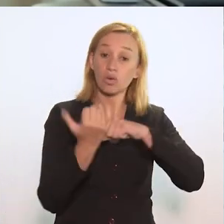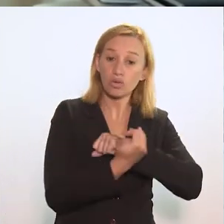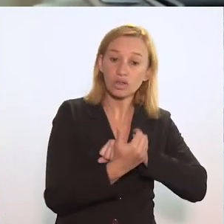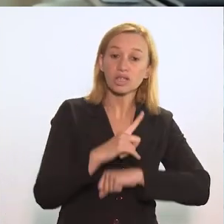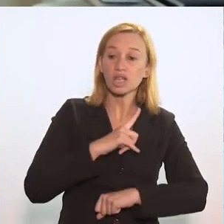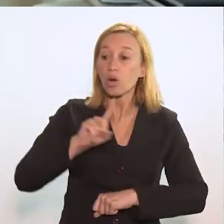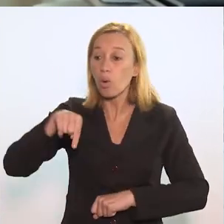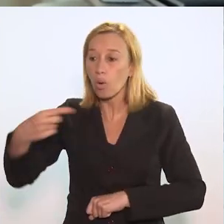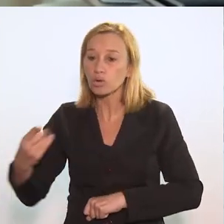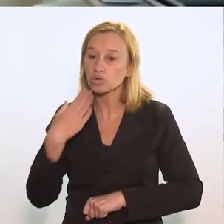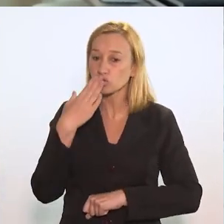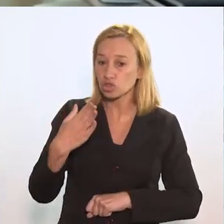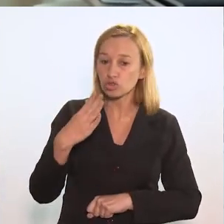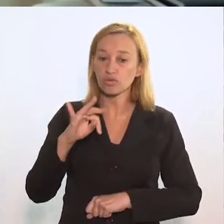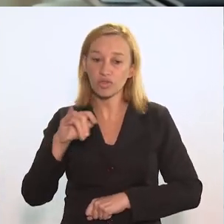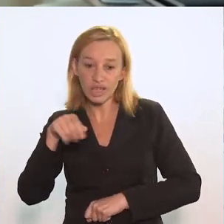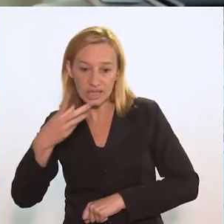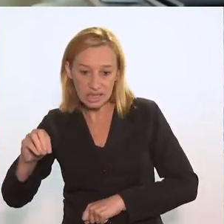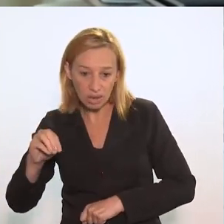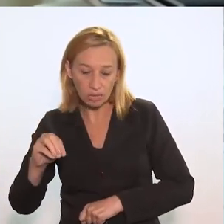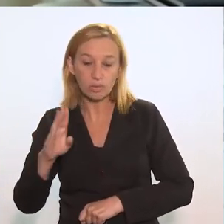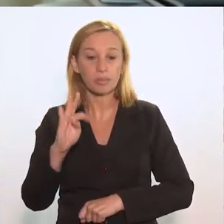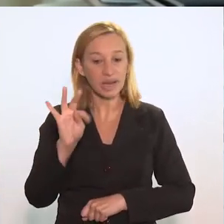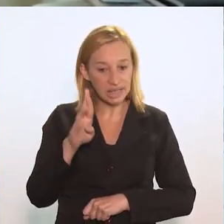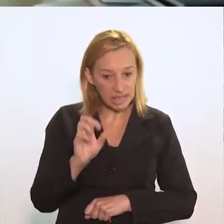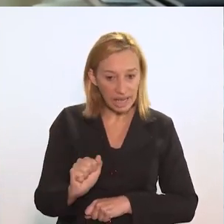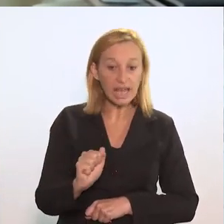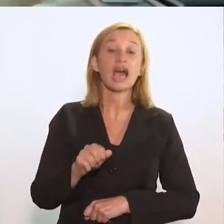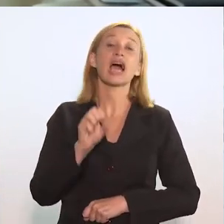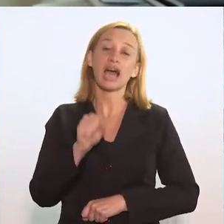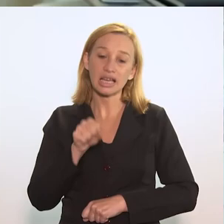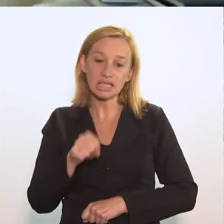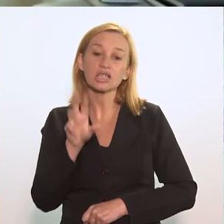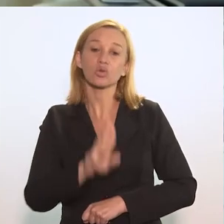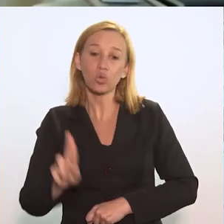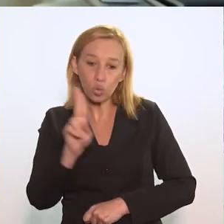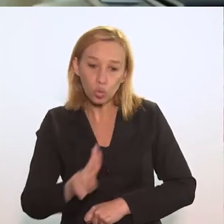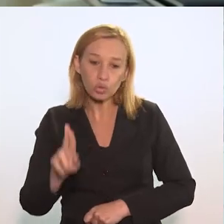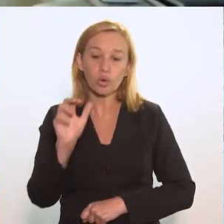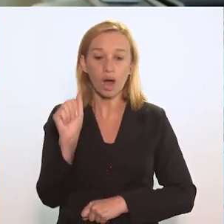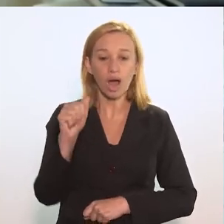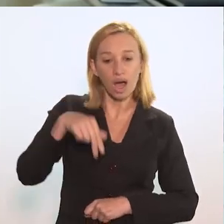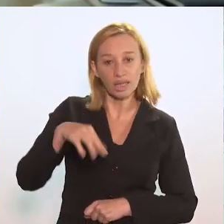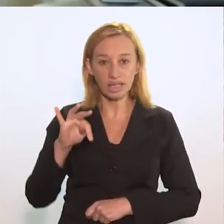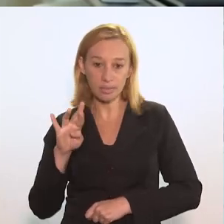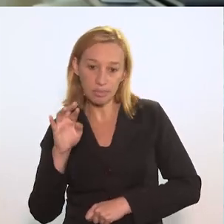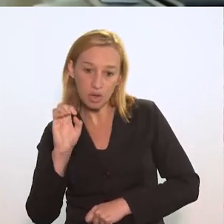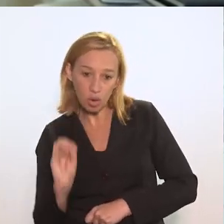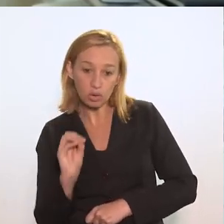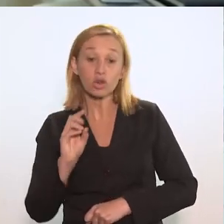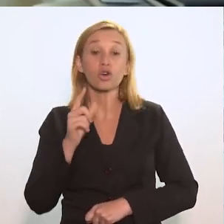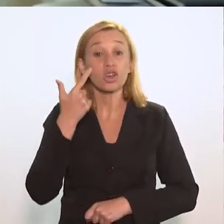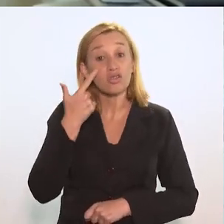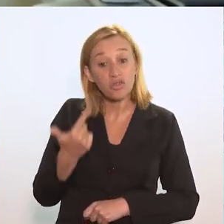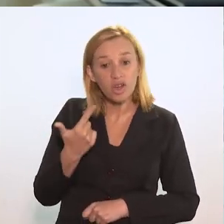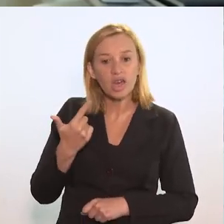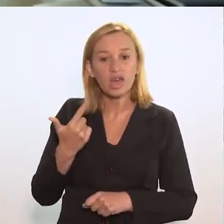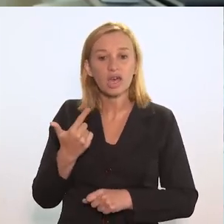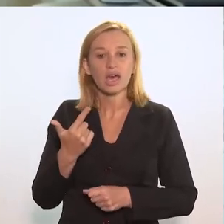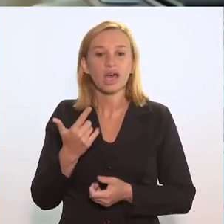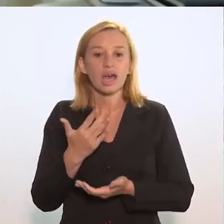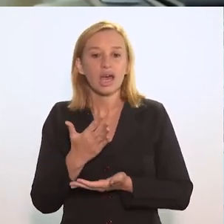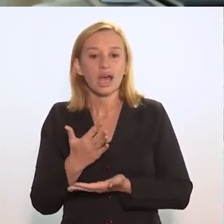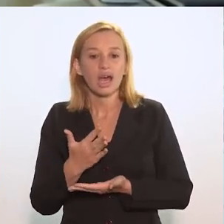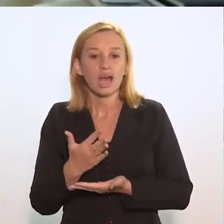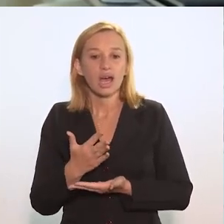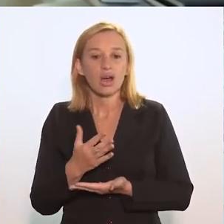Além da COVID, o paciente tem uma outra infecção causada por bactéria. Aí, sim, se indica o uso do antibiótico. O